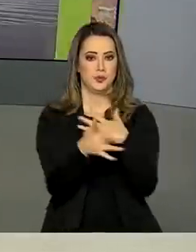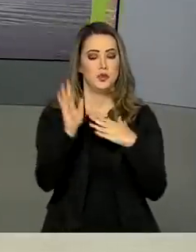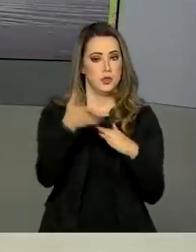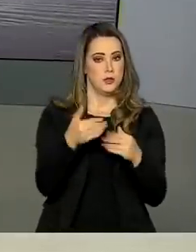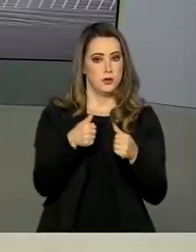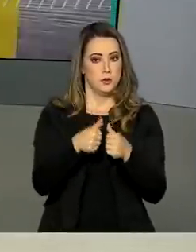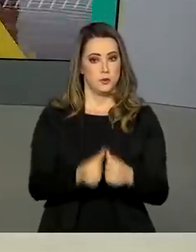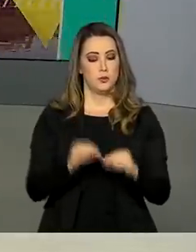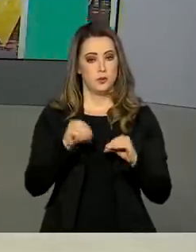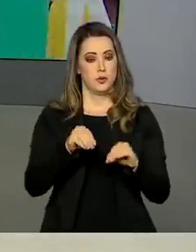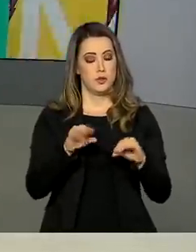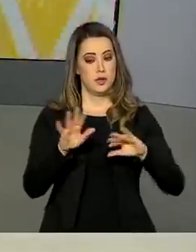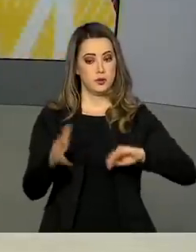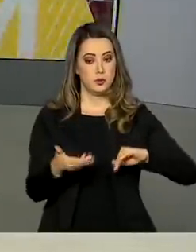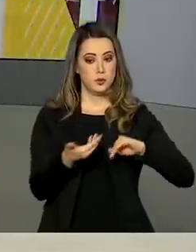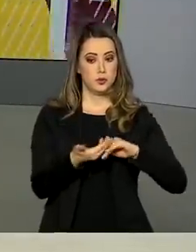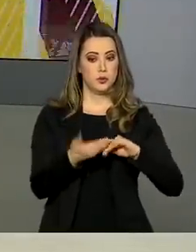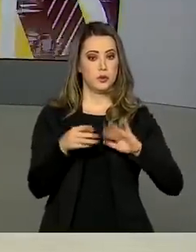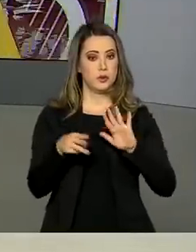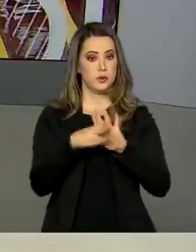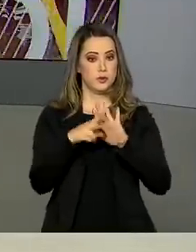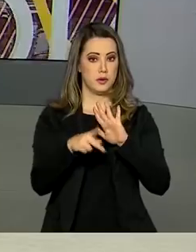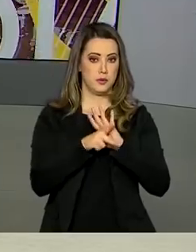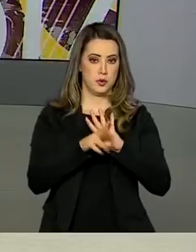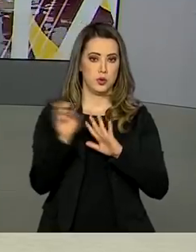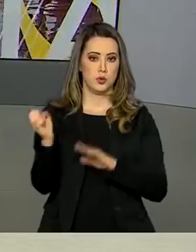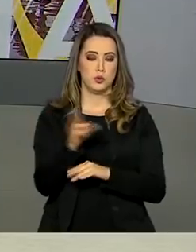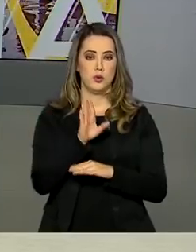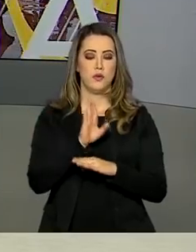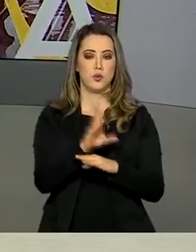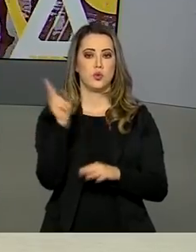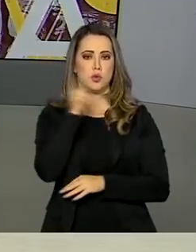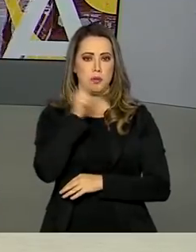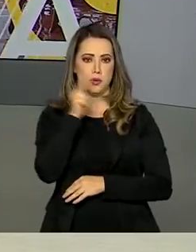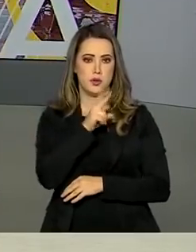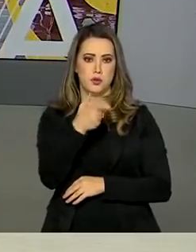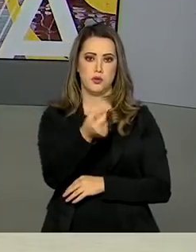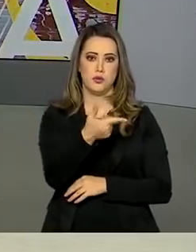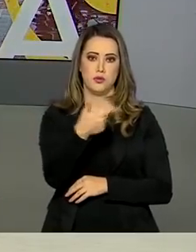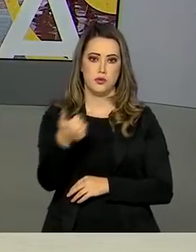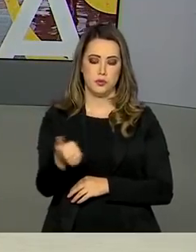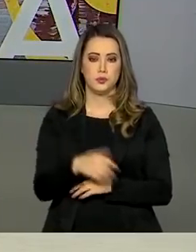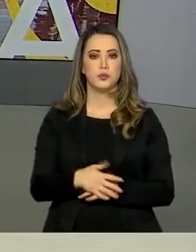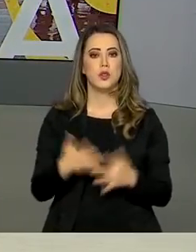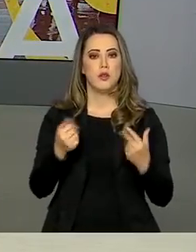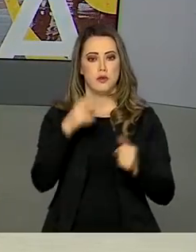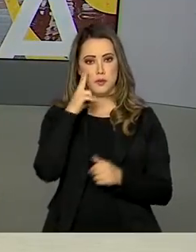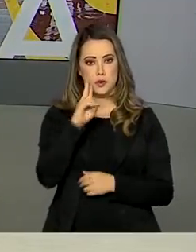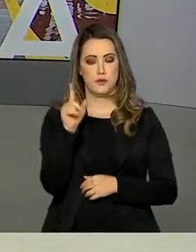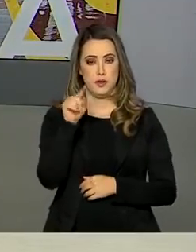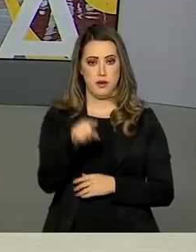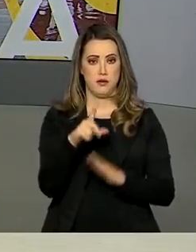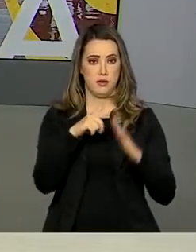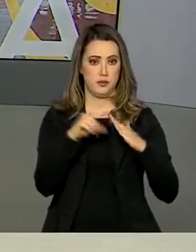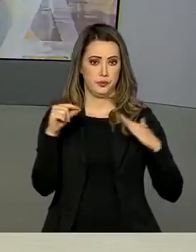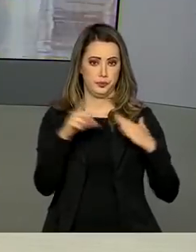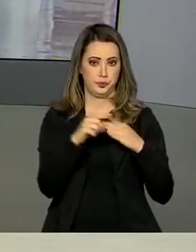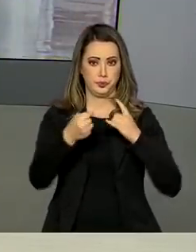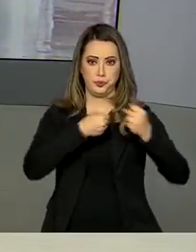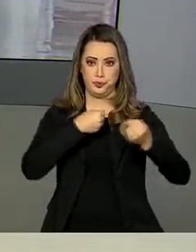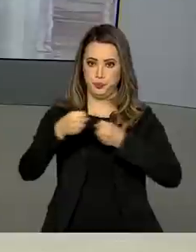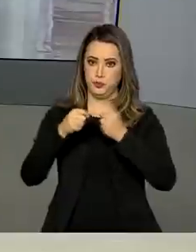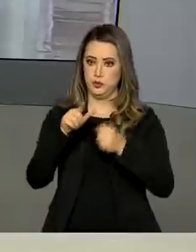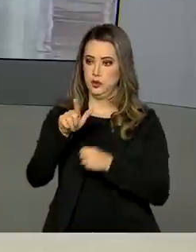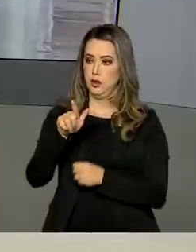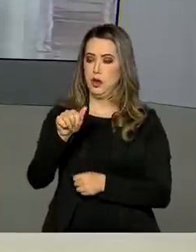Congresso Nacional a medida provisória do novo auxílio emergencial para 2021. Vamos até o Palácio do Planalto. O repórter